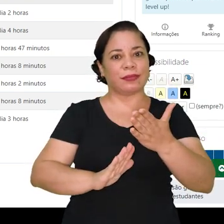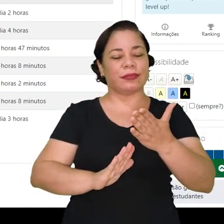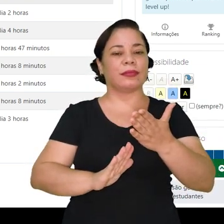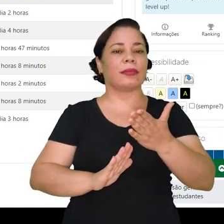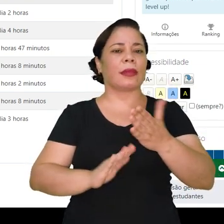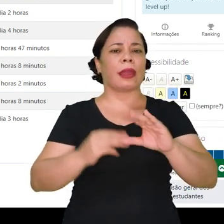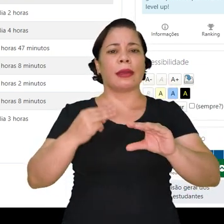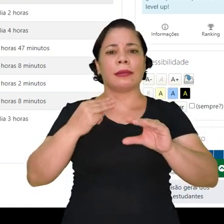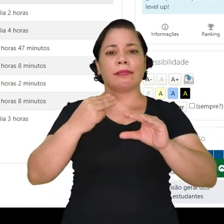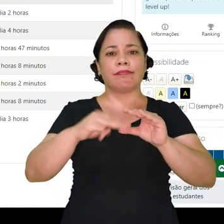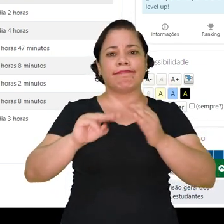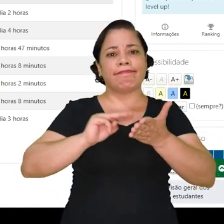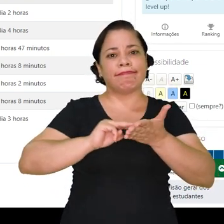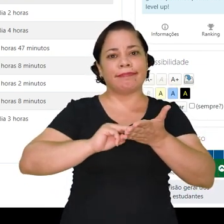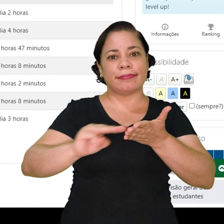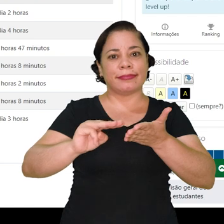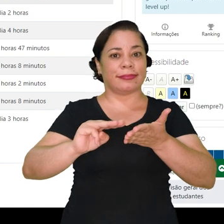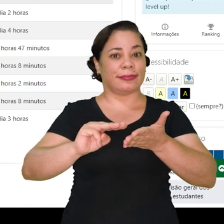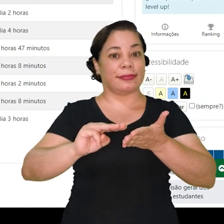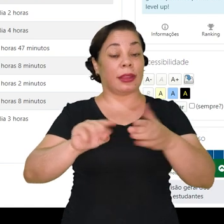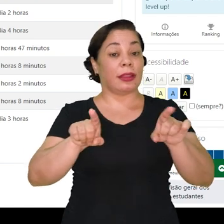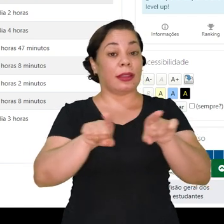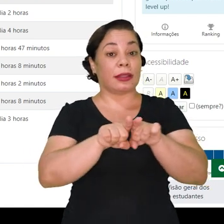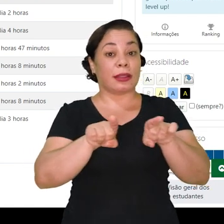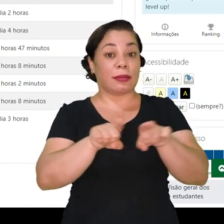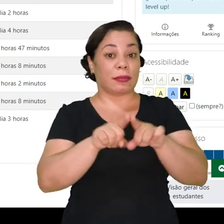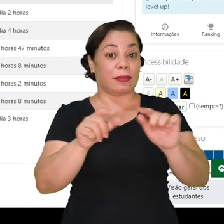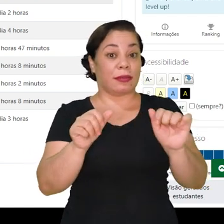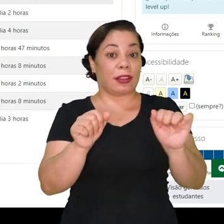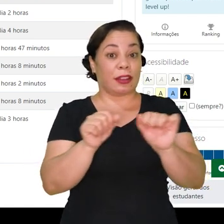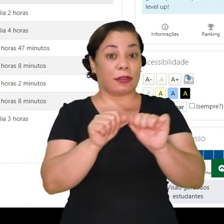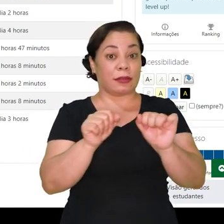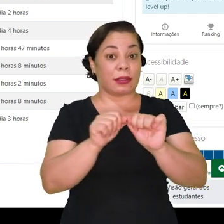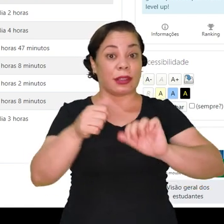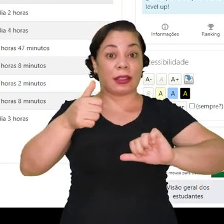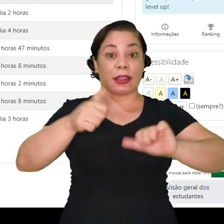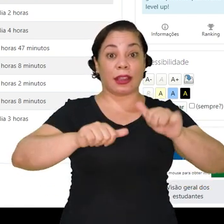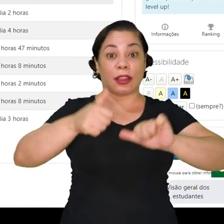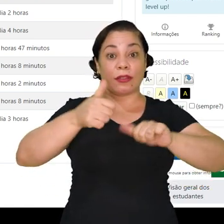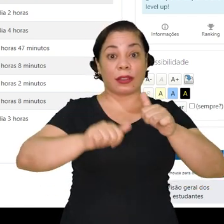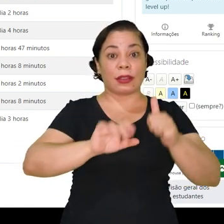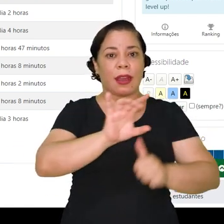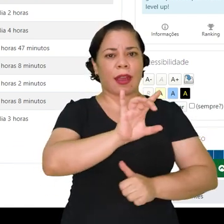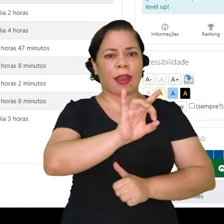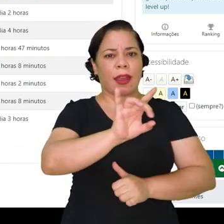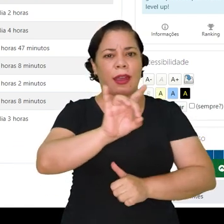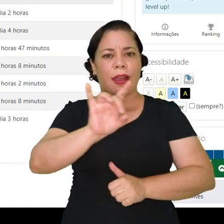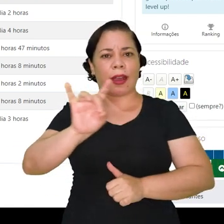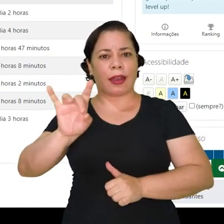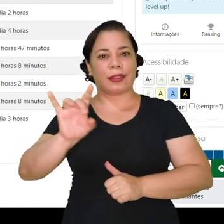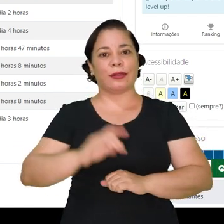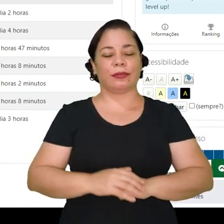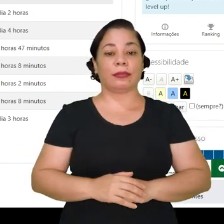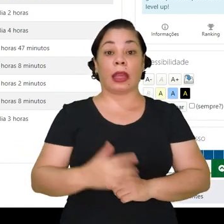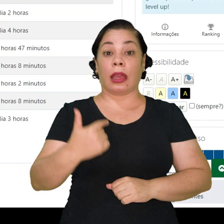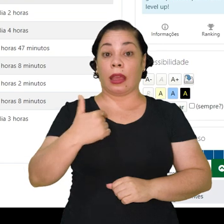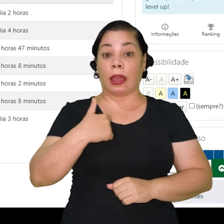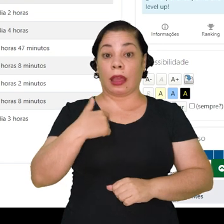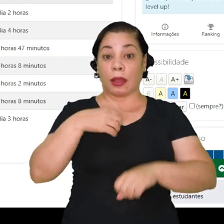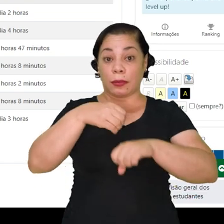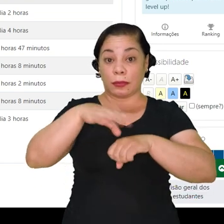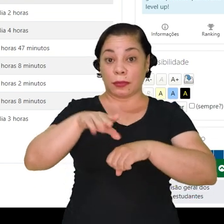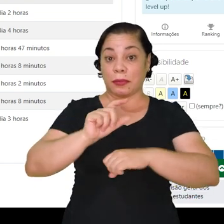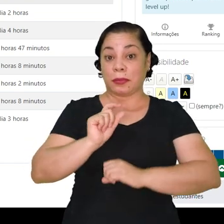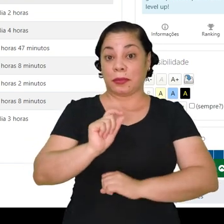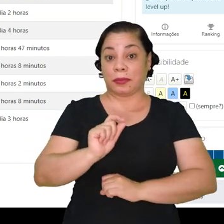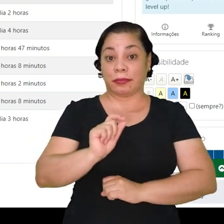desses alunos, enviando mensagem para esses alunos e também realizando a avaliação de cada um desses alunos. Eu